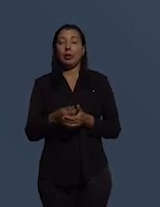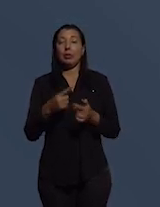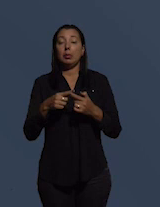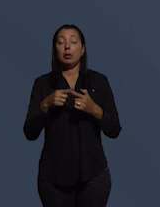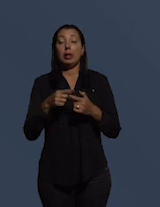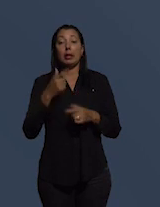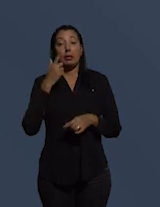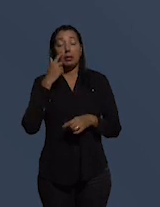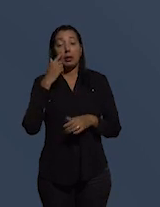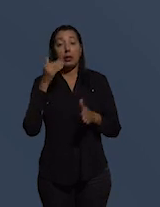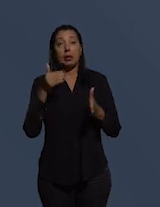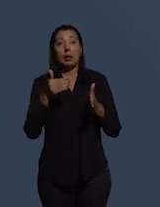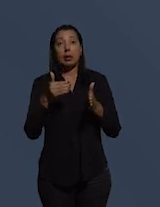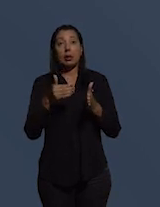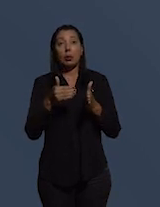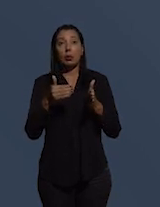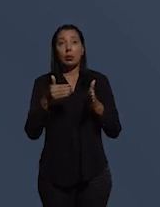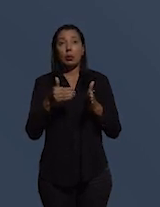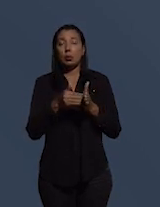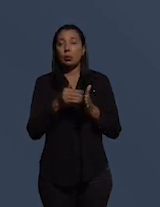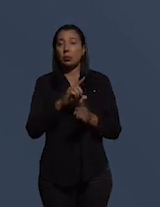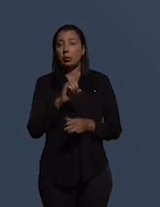nas últimas duas colunas dessa tabela